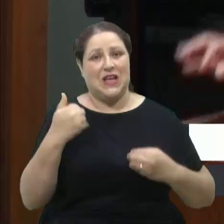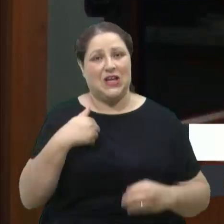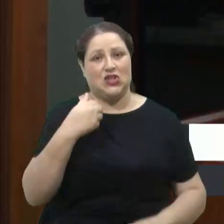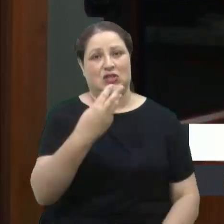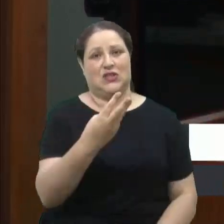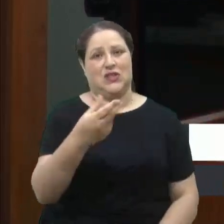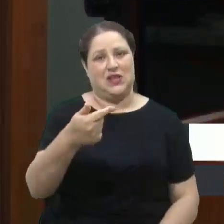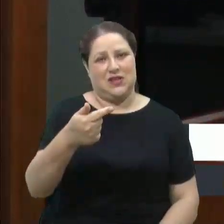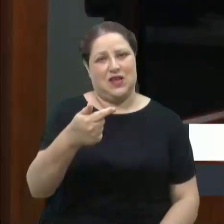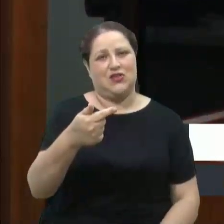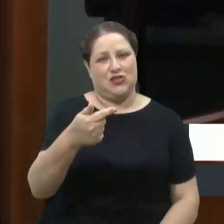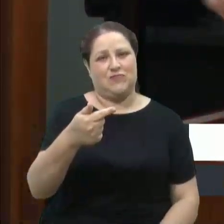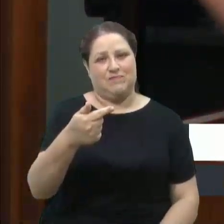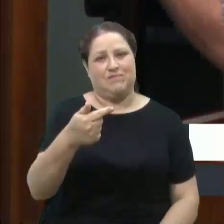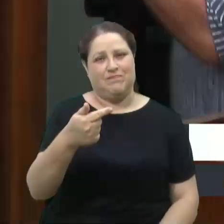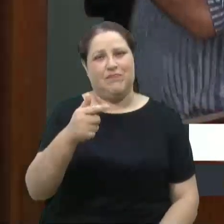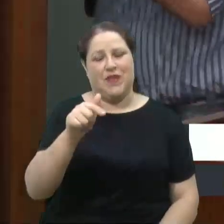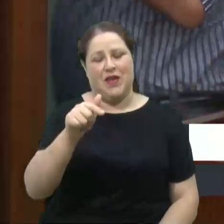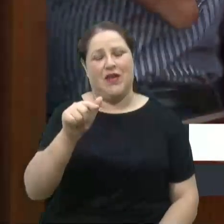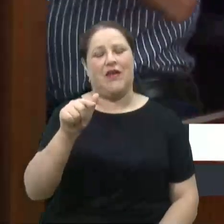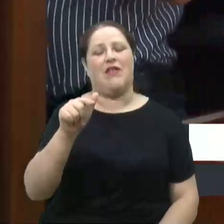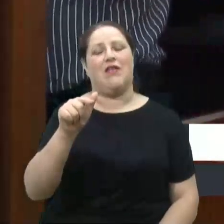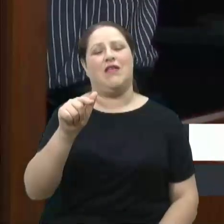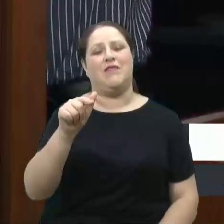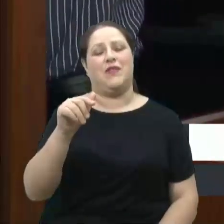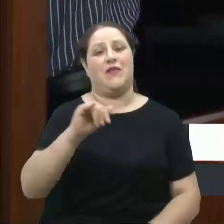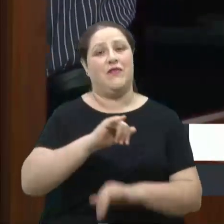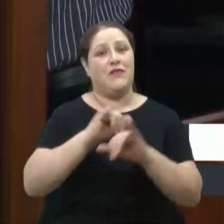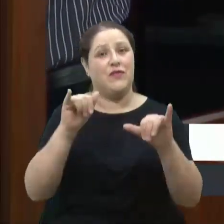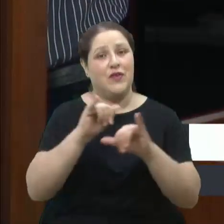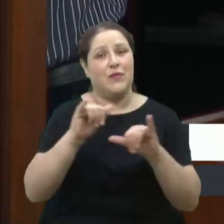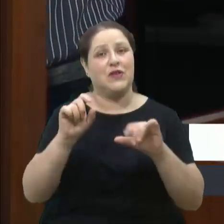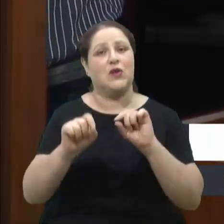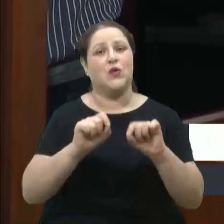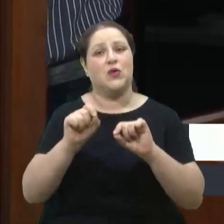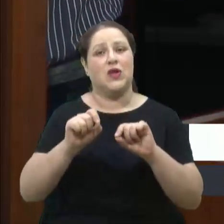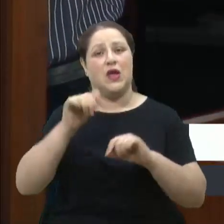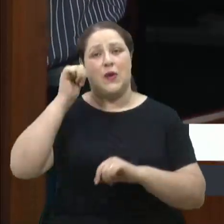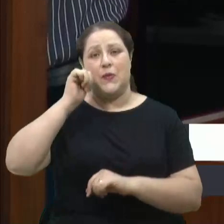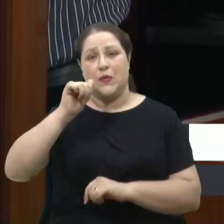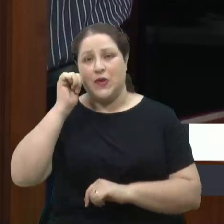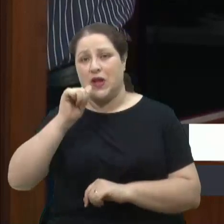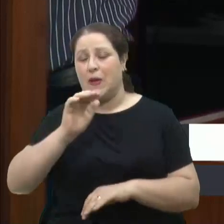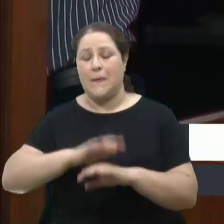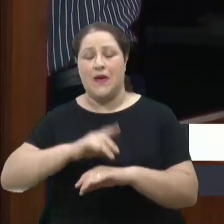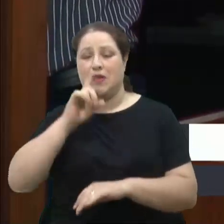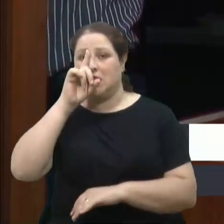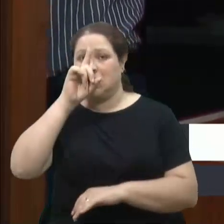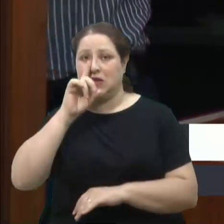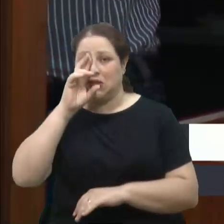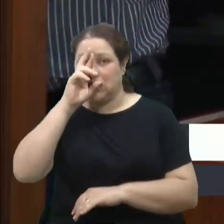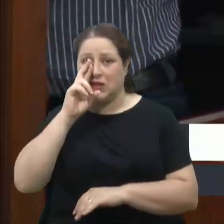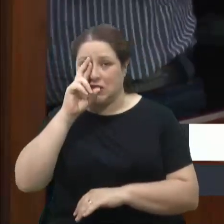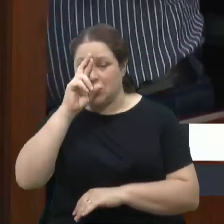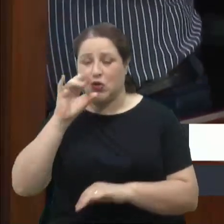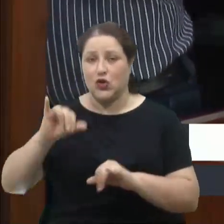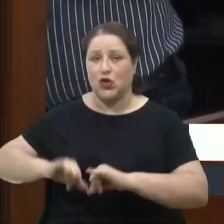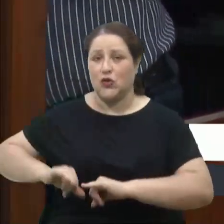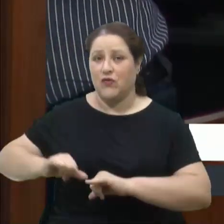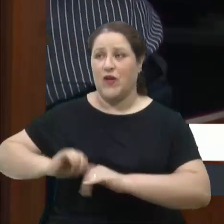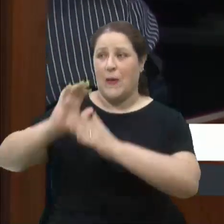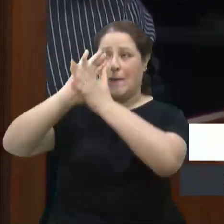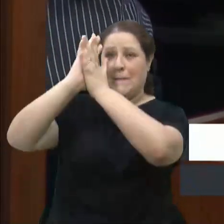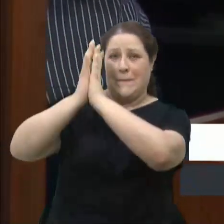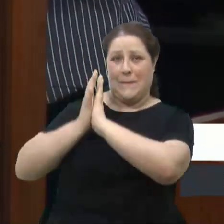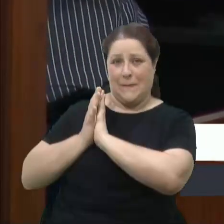É dado que uma mulher corre mais risco de sofrer feminicídio